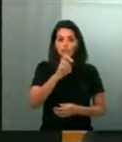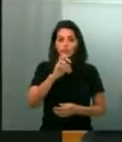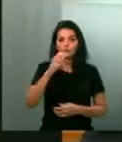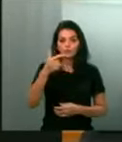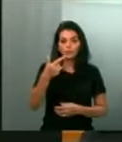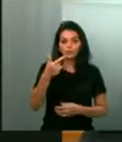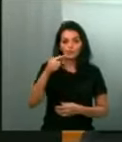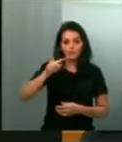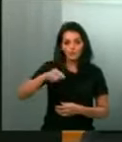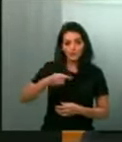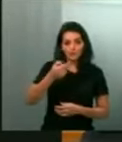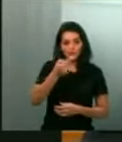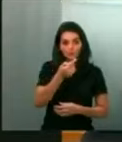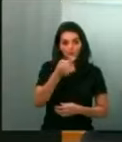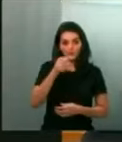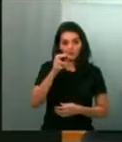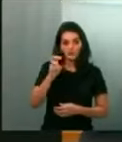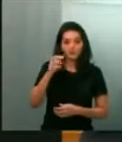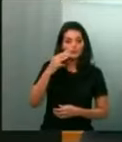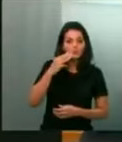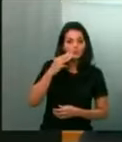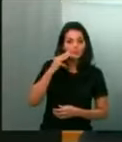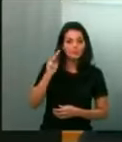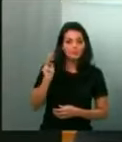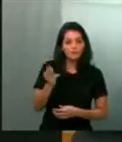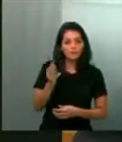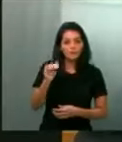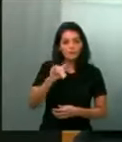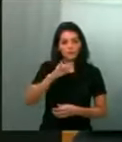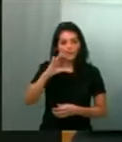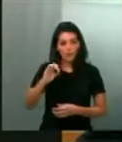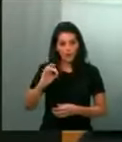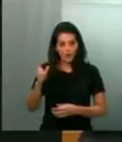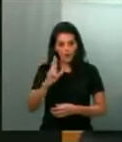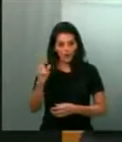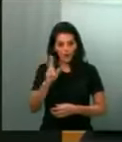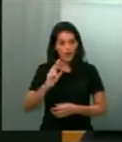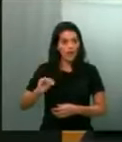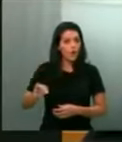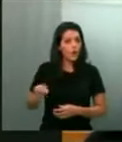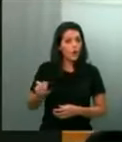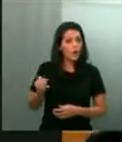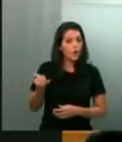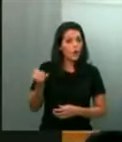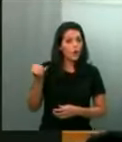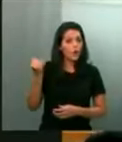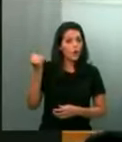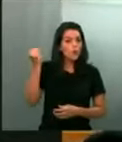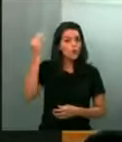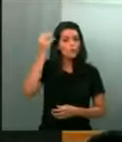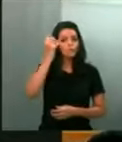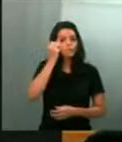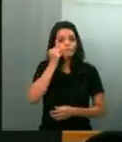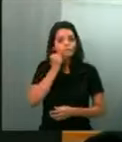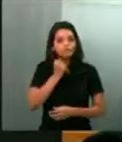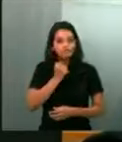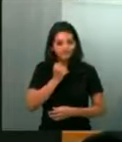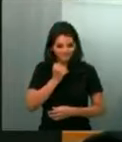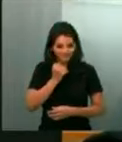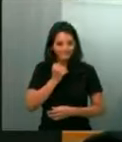,75 milhões de reais. Um crescimento, senhor presidente, senhores senadores que